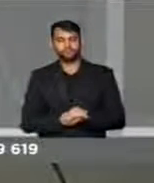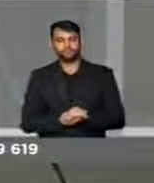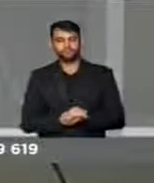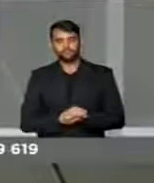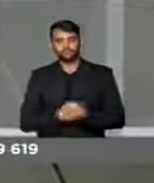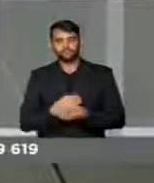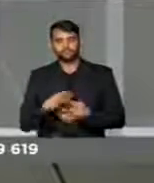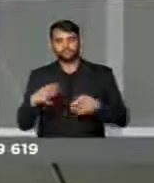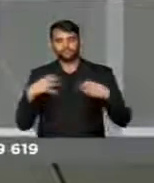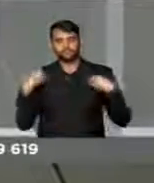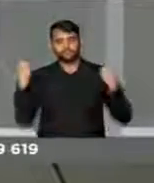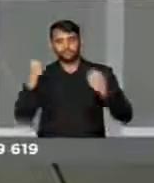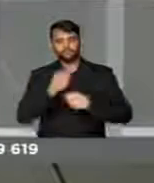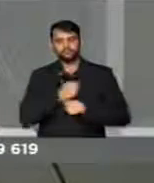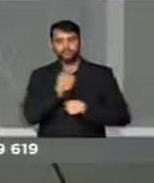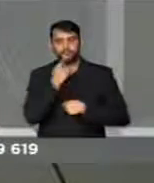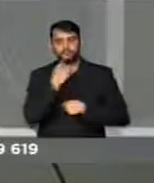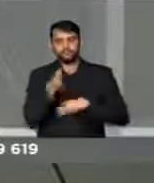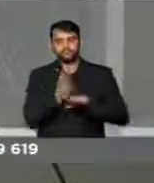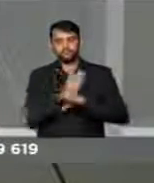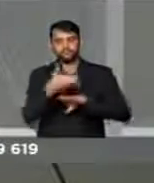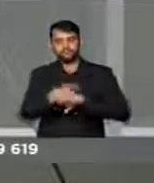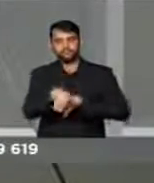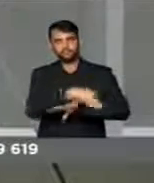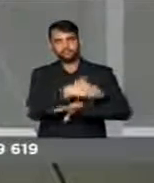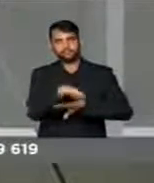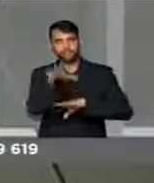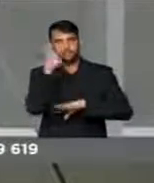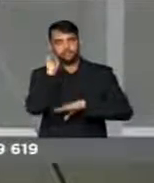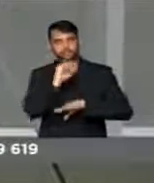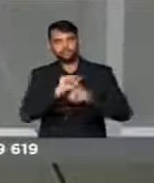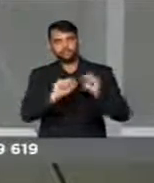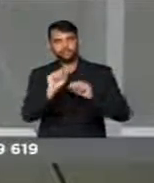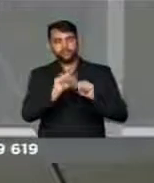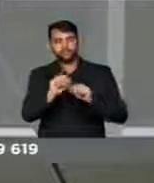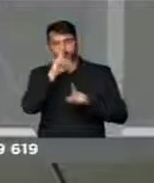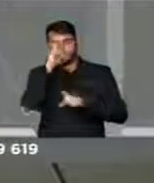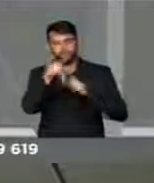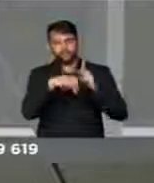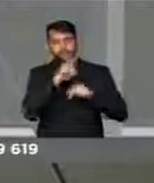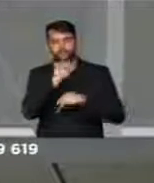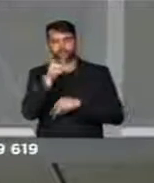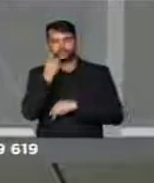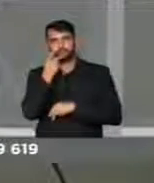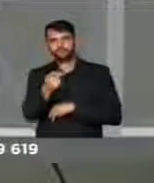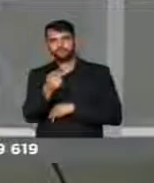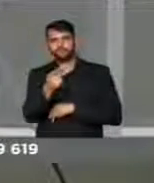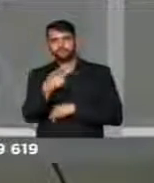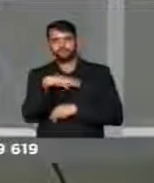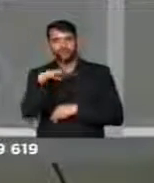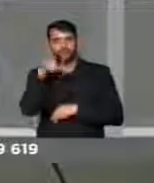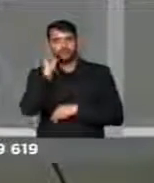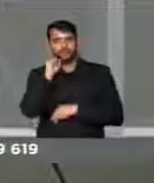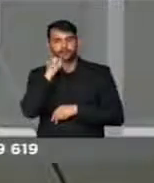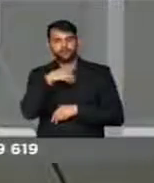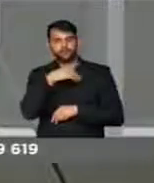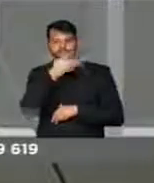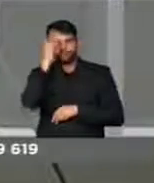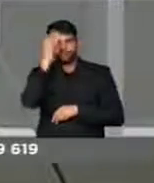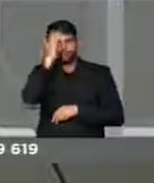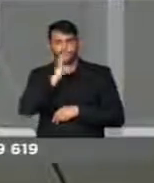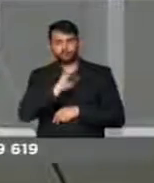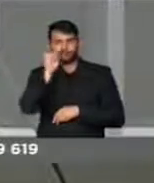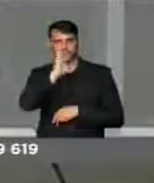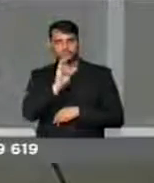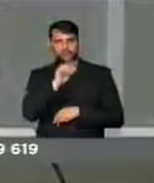Se abracem com a bandeira vermelha e vão andar nas suas cidades, para ouvir o que a população vai dizer, para ouvir o que o cidadão